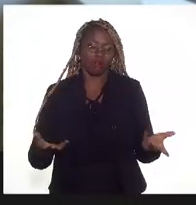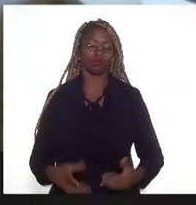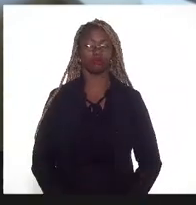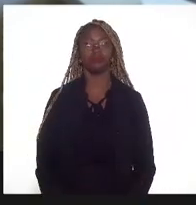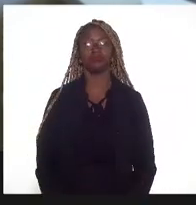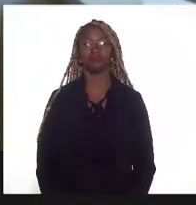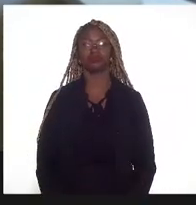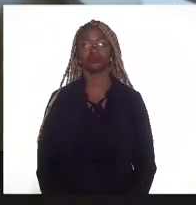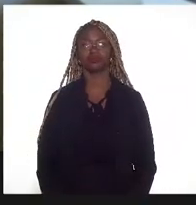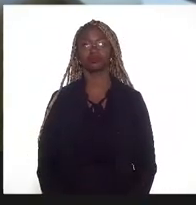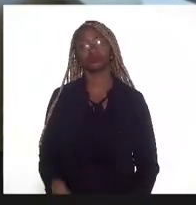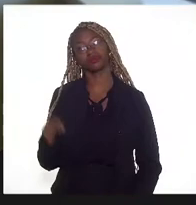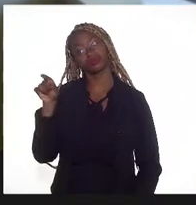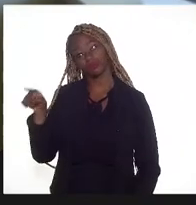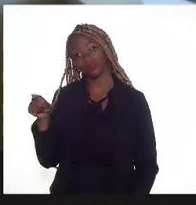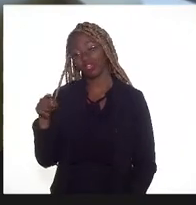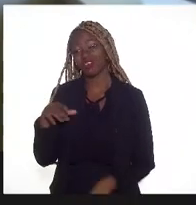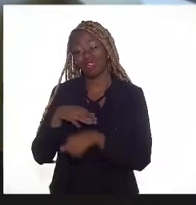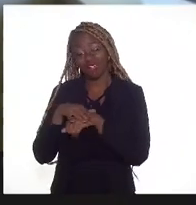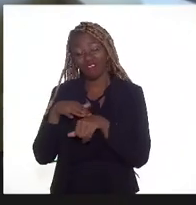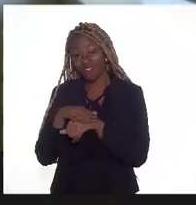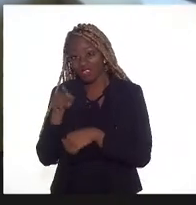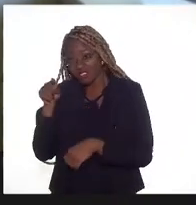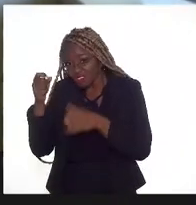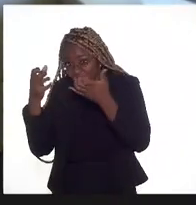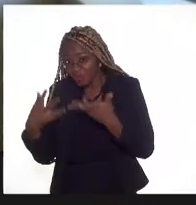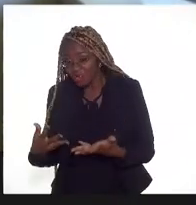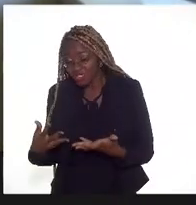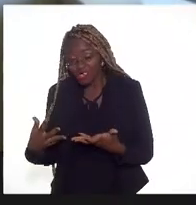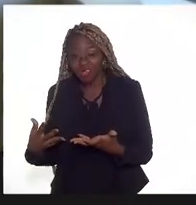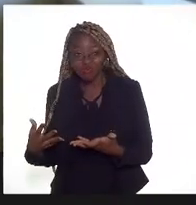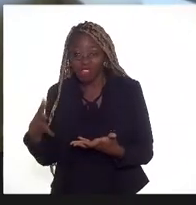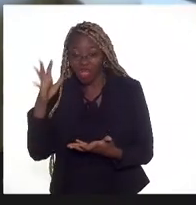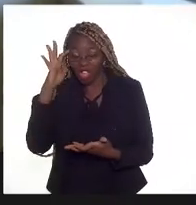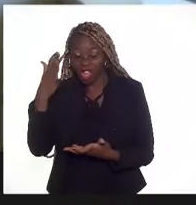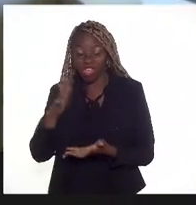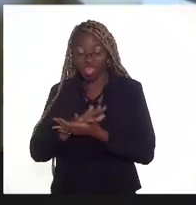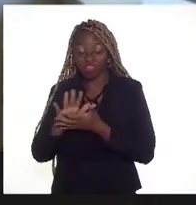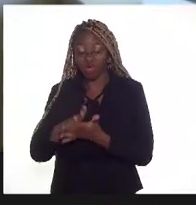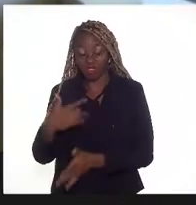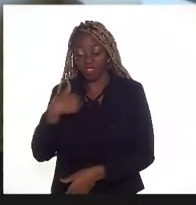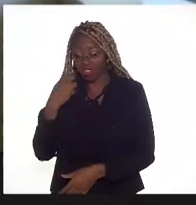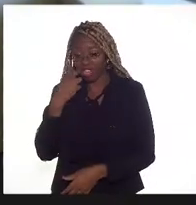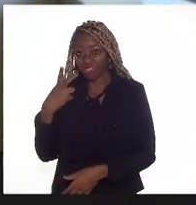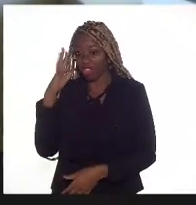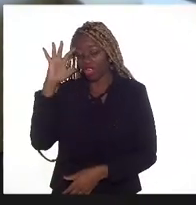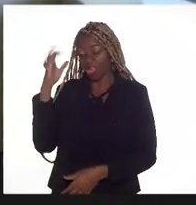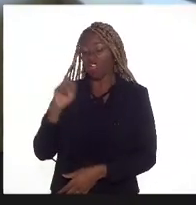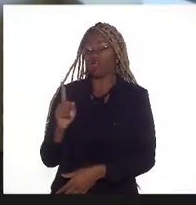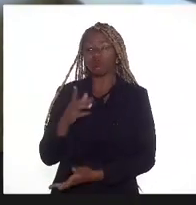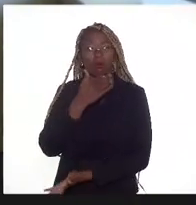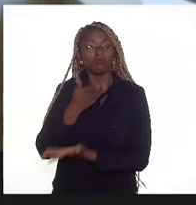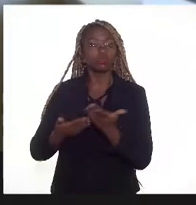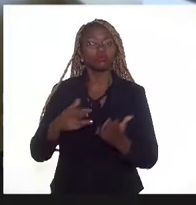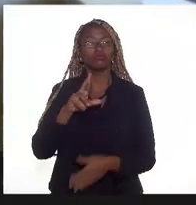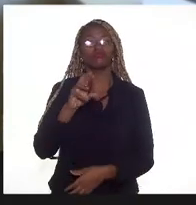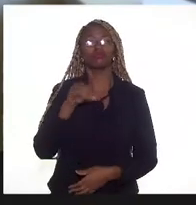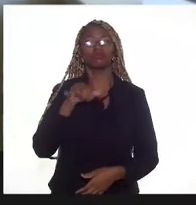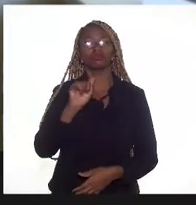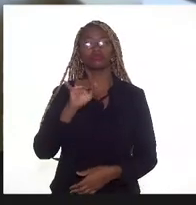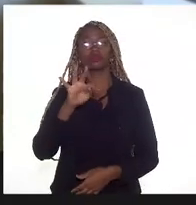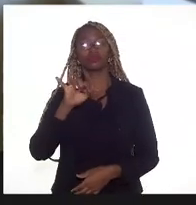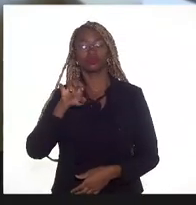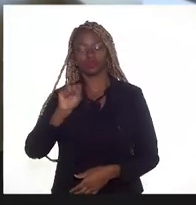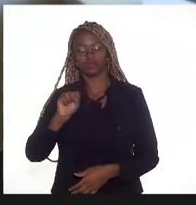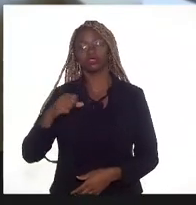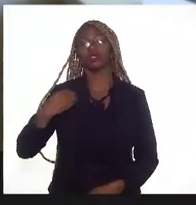Essa conversa, para mim, não resolve a perda de participação especial